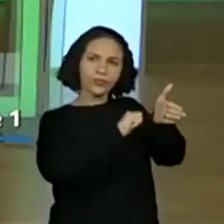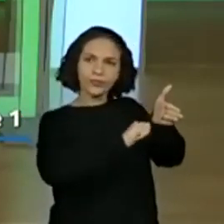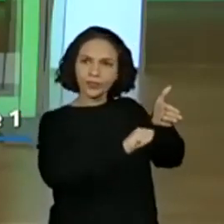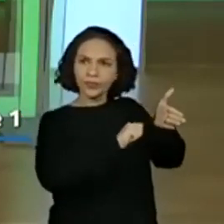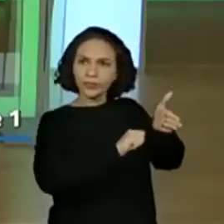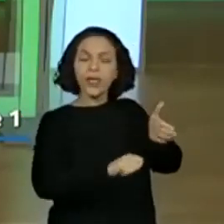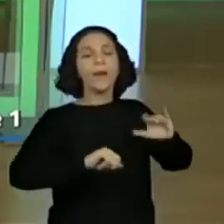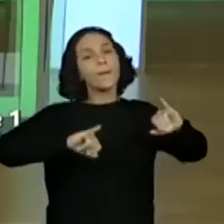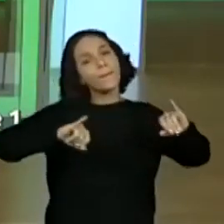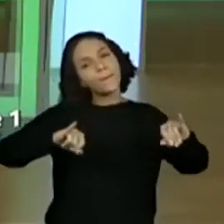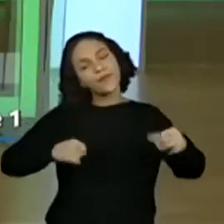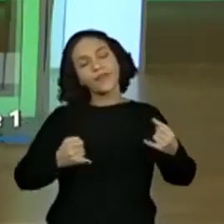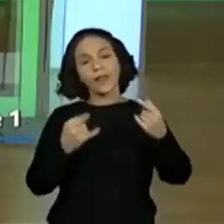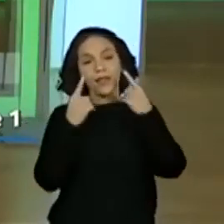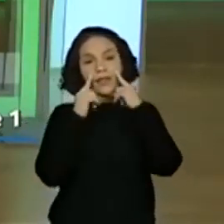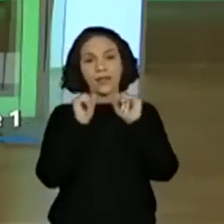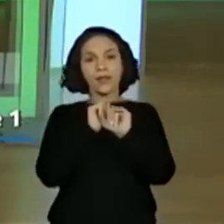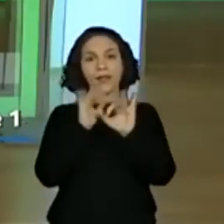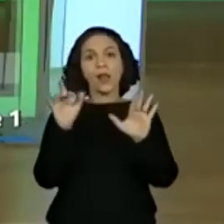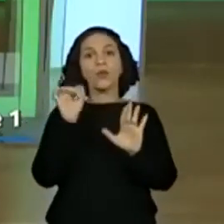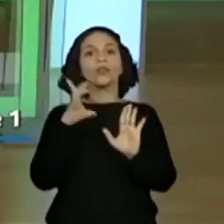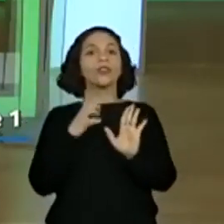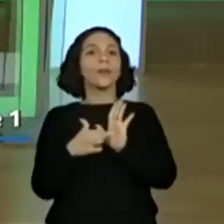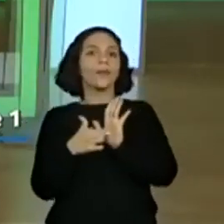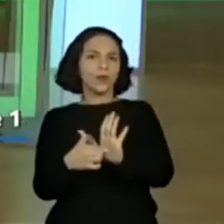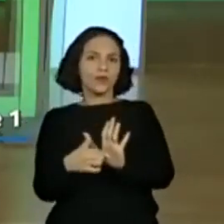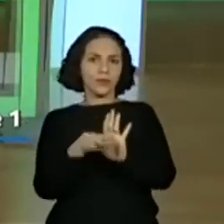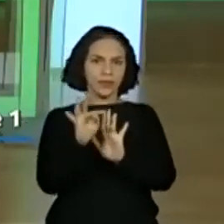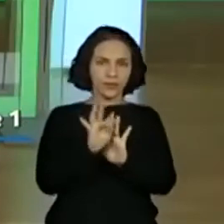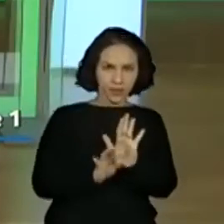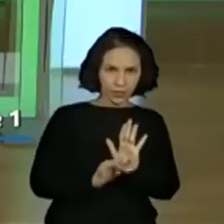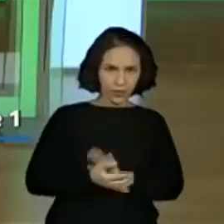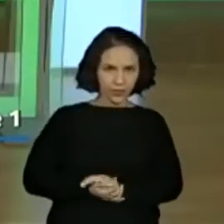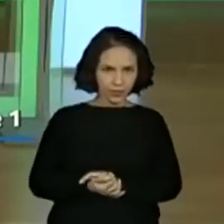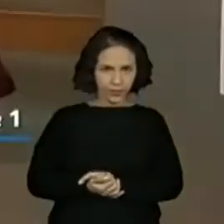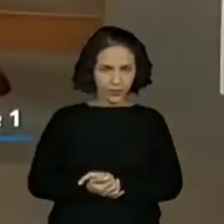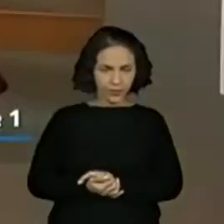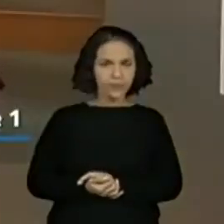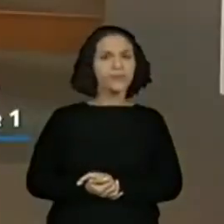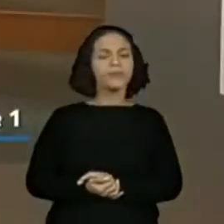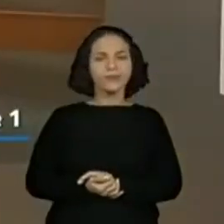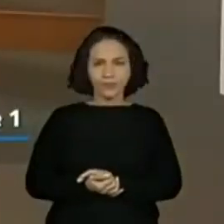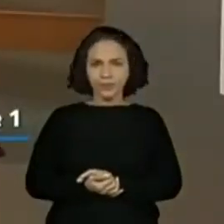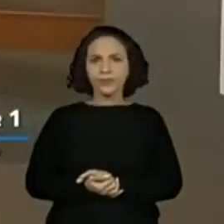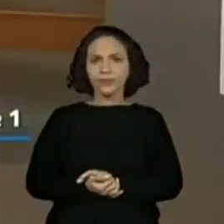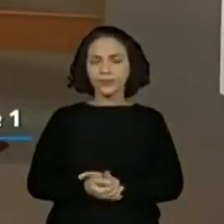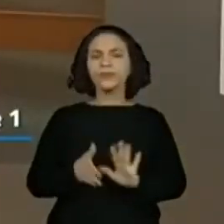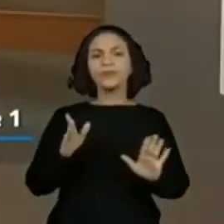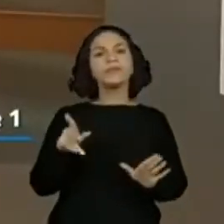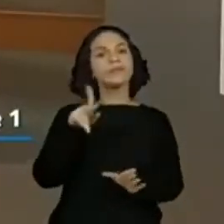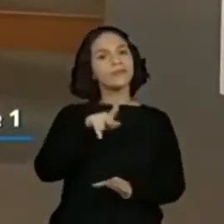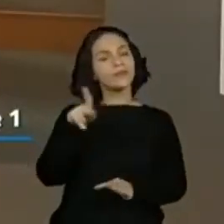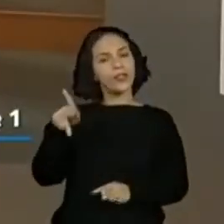tenha ali clareza do que já está colocado no texto. Então, amores, professora Viviane, gente já leu o texto.